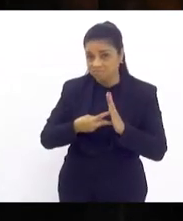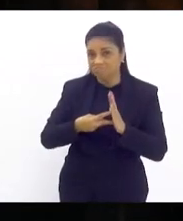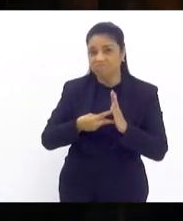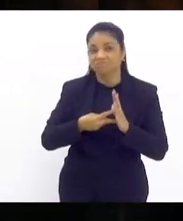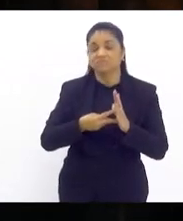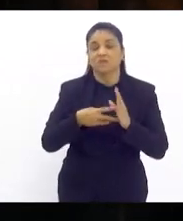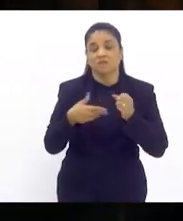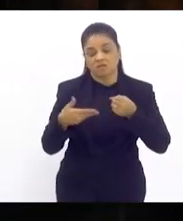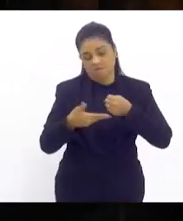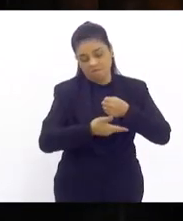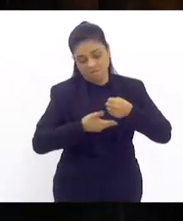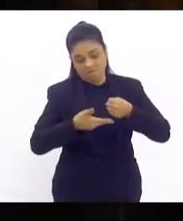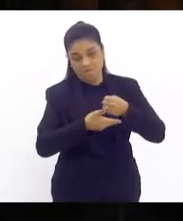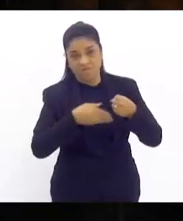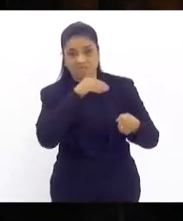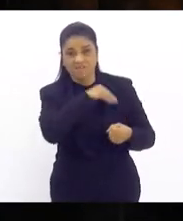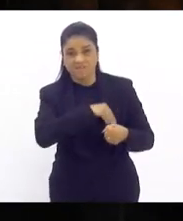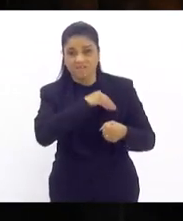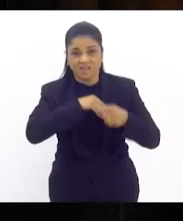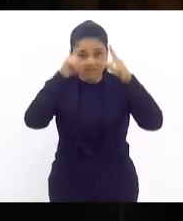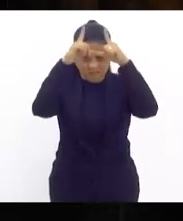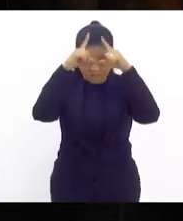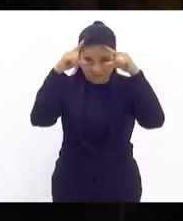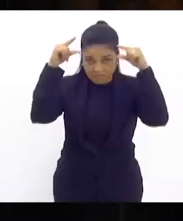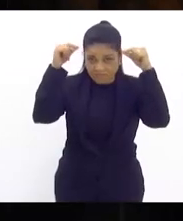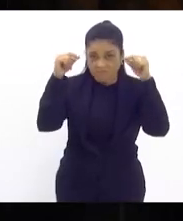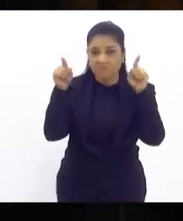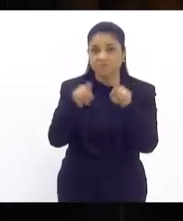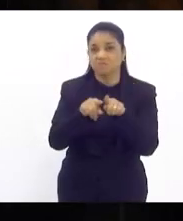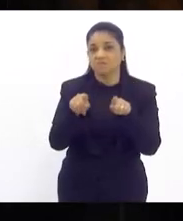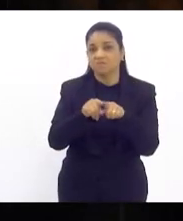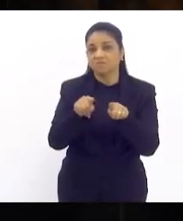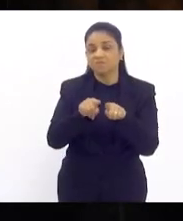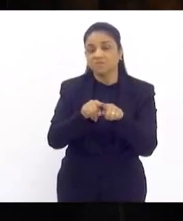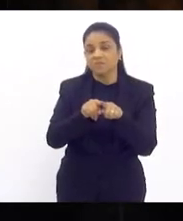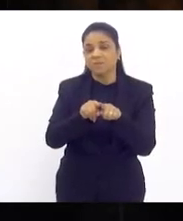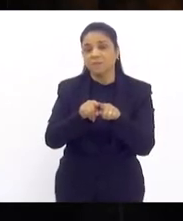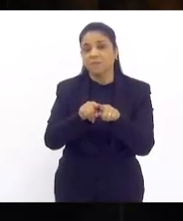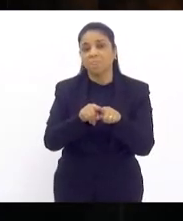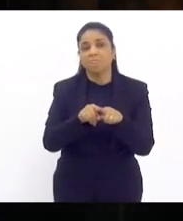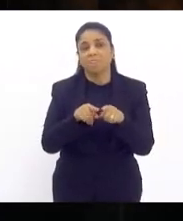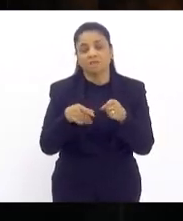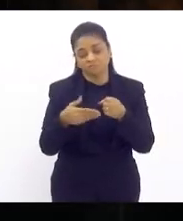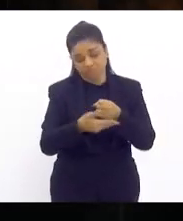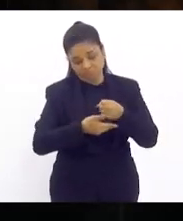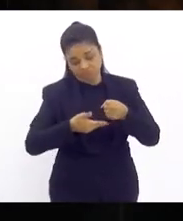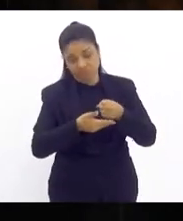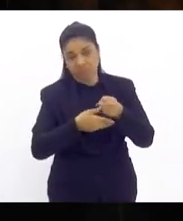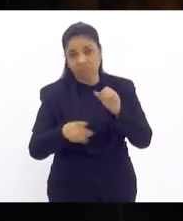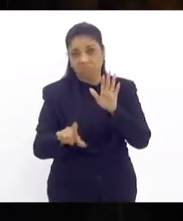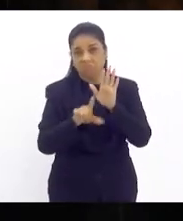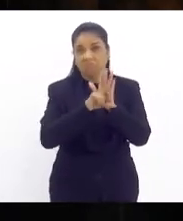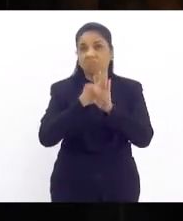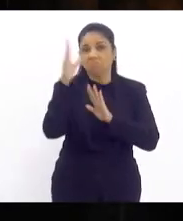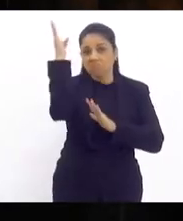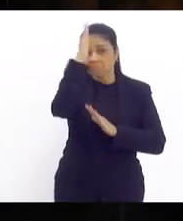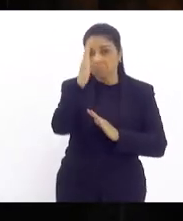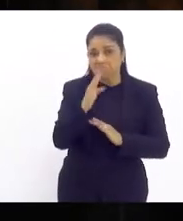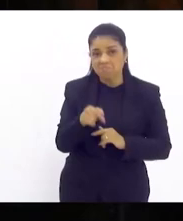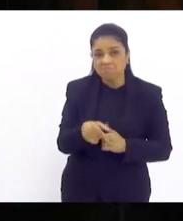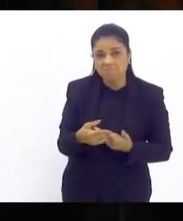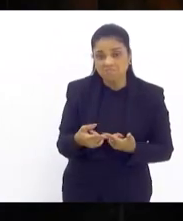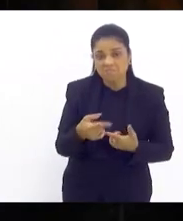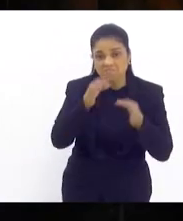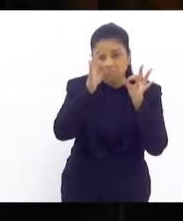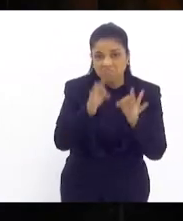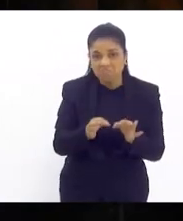do piso da enfermagem senhora presidenta que foi aí garantido em âmbito nacional e a gente questionou